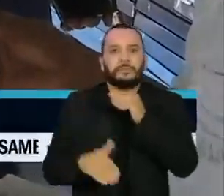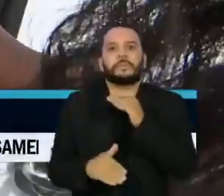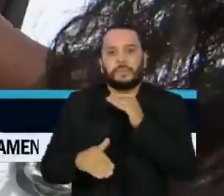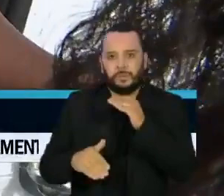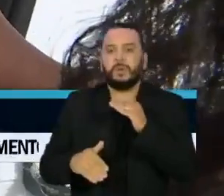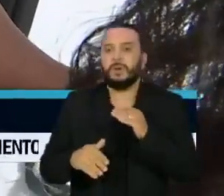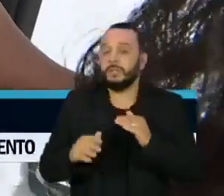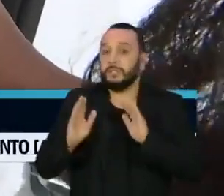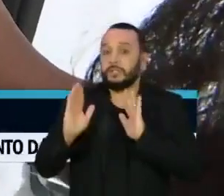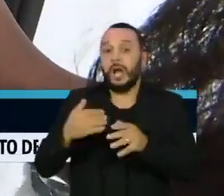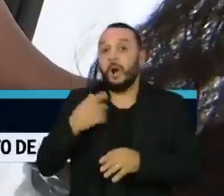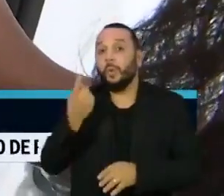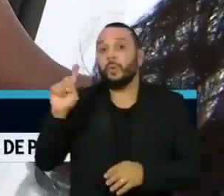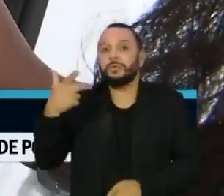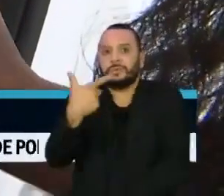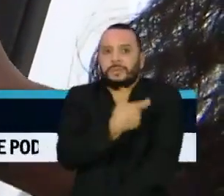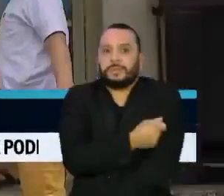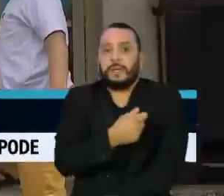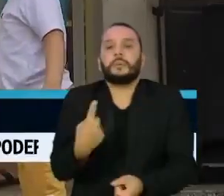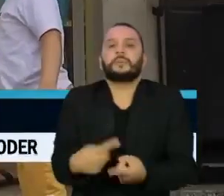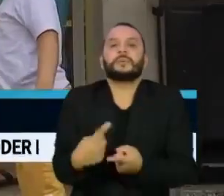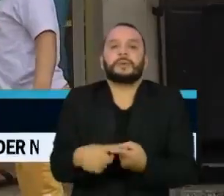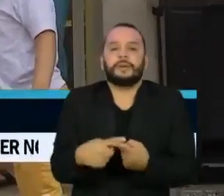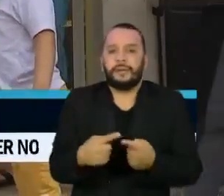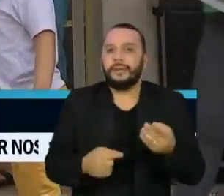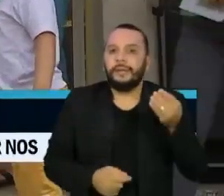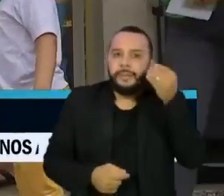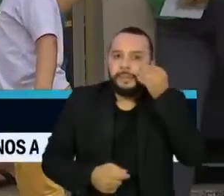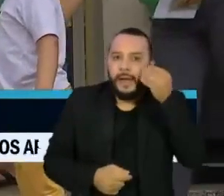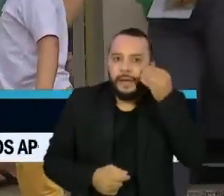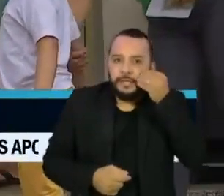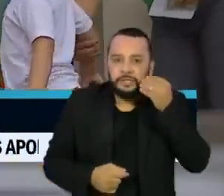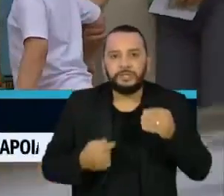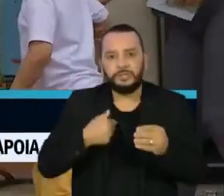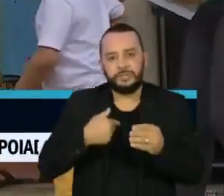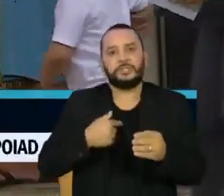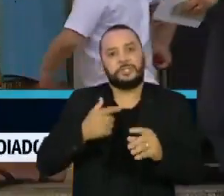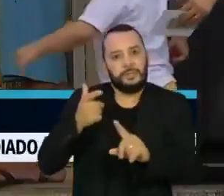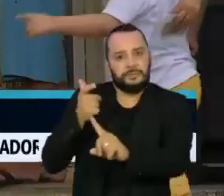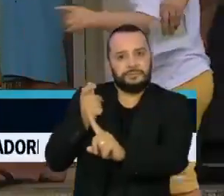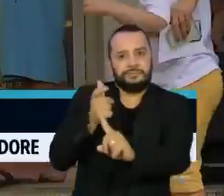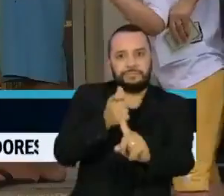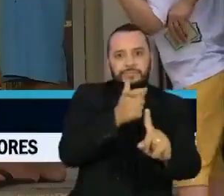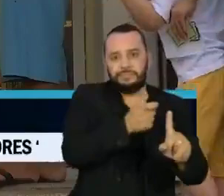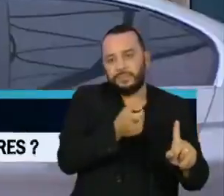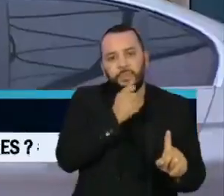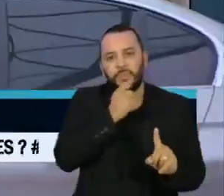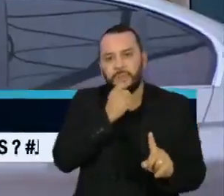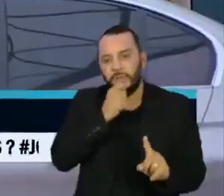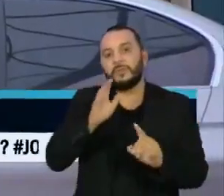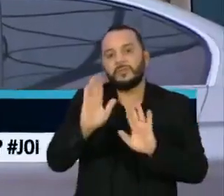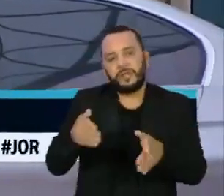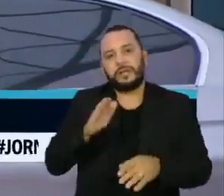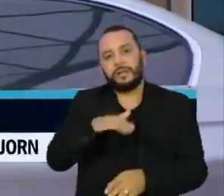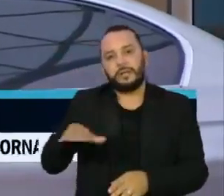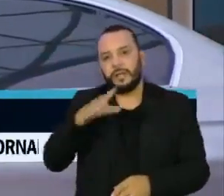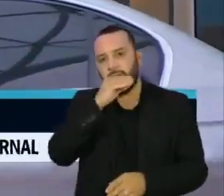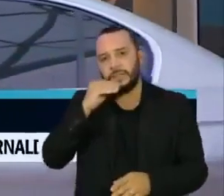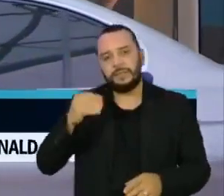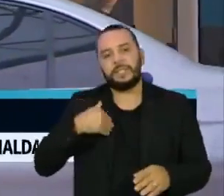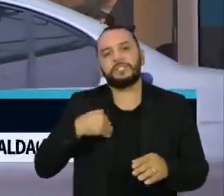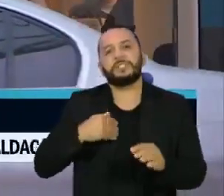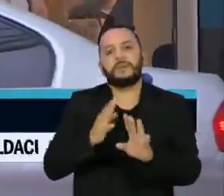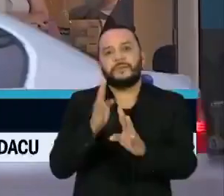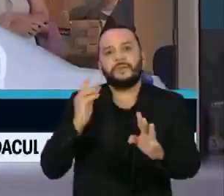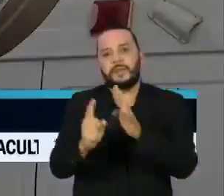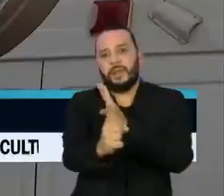vacinas. Os testes dos imunizantes nestas faixas etárias ainda são incipientes. No momento, a prevenção é